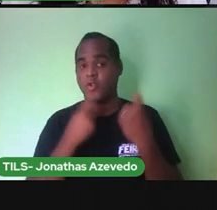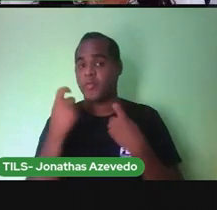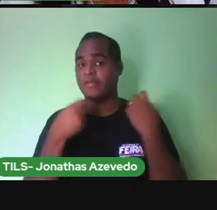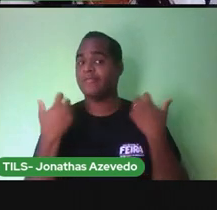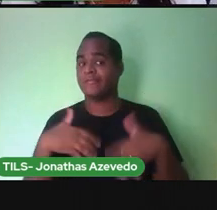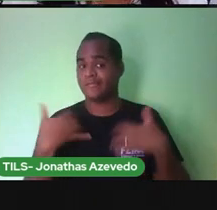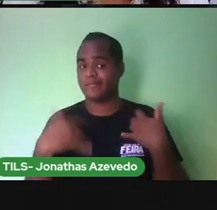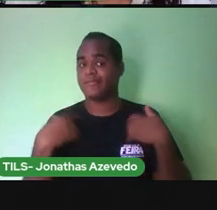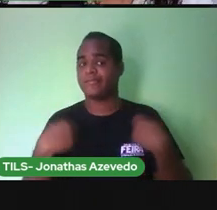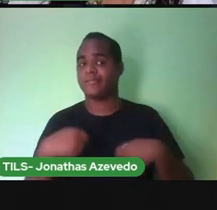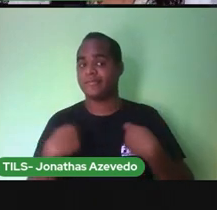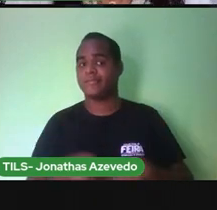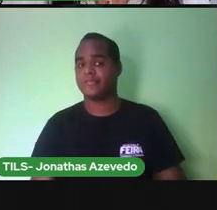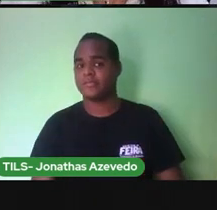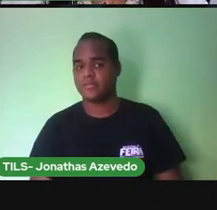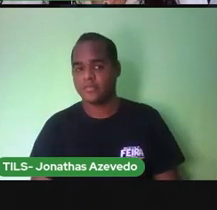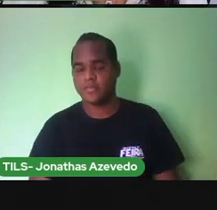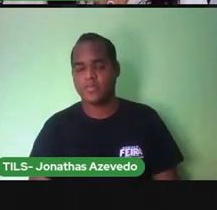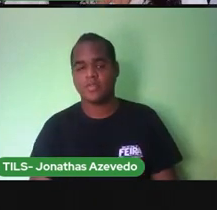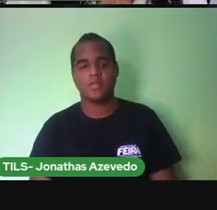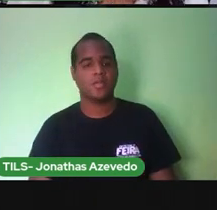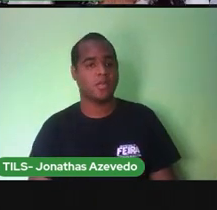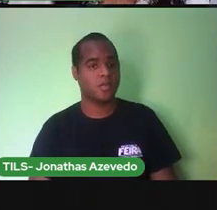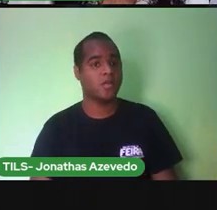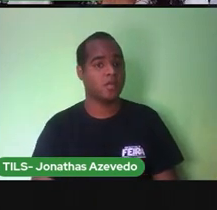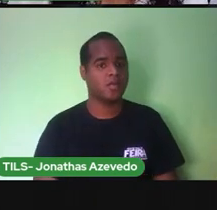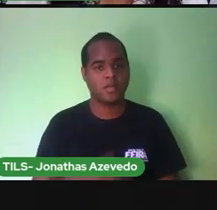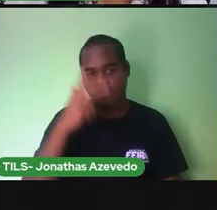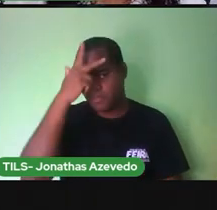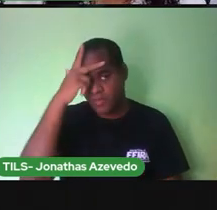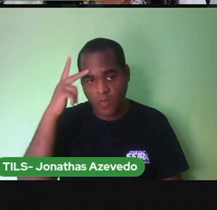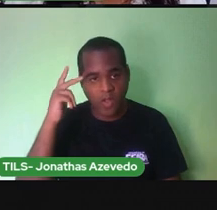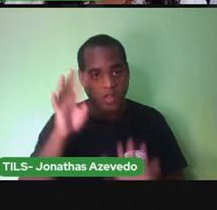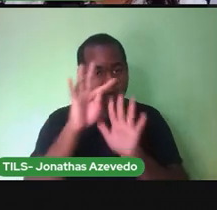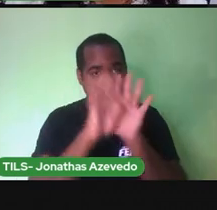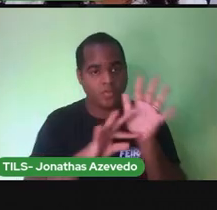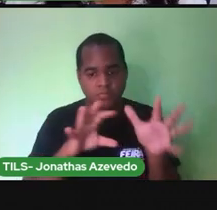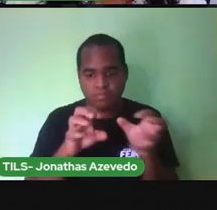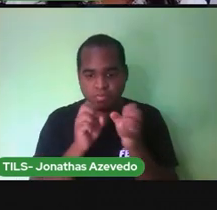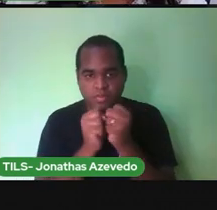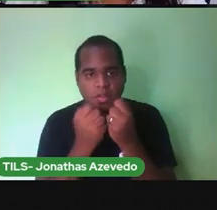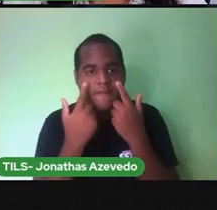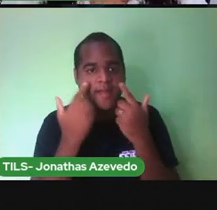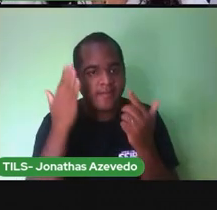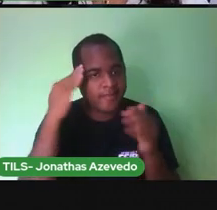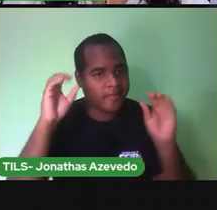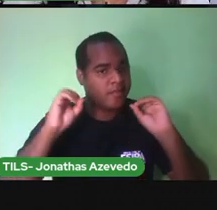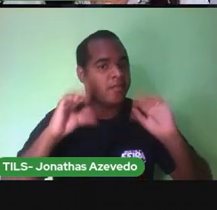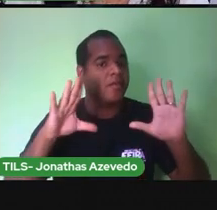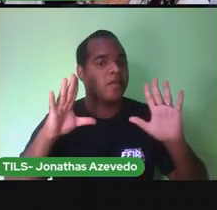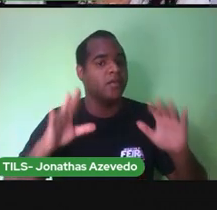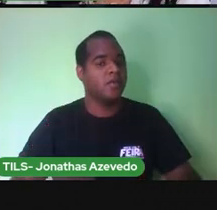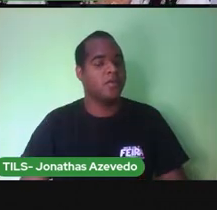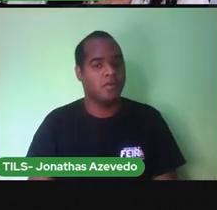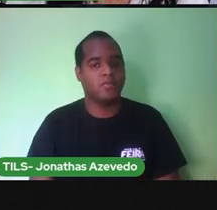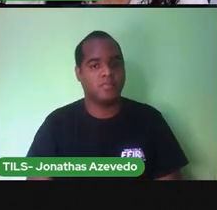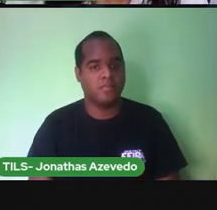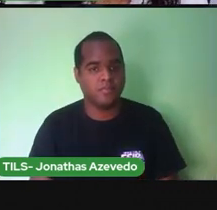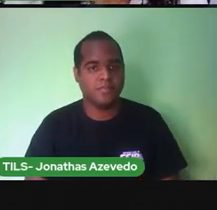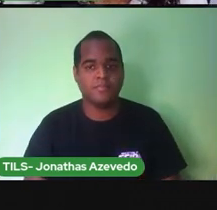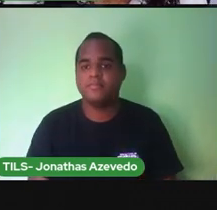Será Que quem pegar O meu texto Para ler Vai conseguir Entender Então A gente